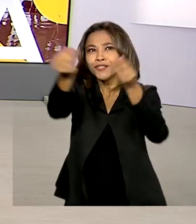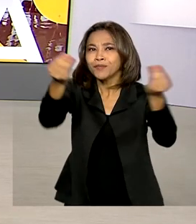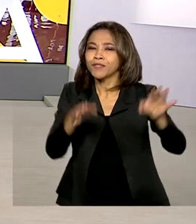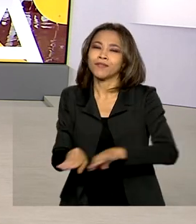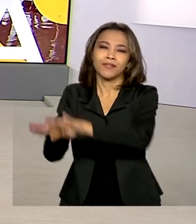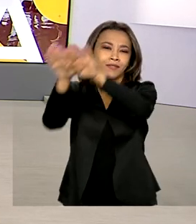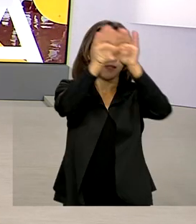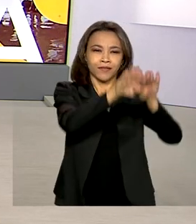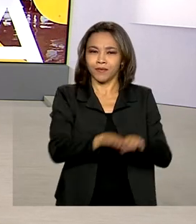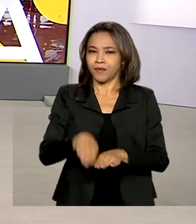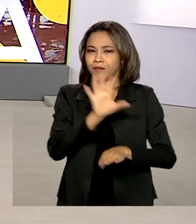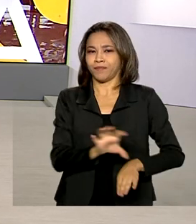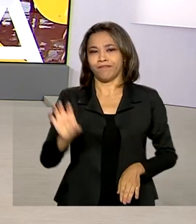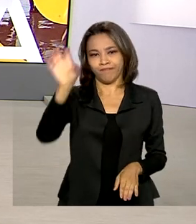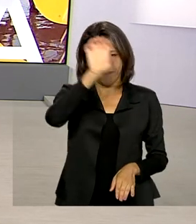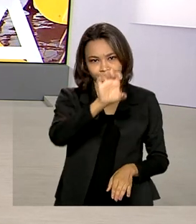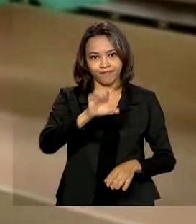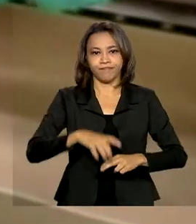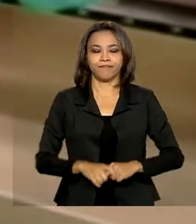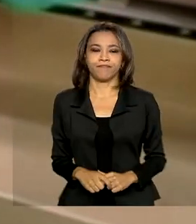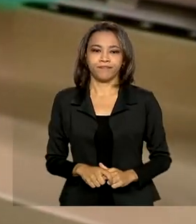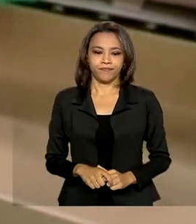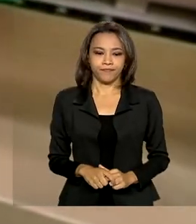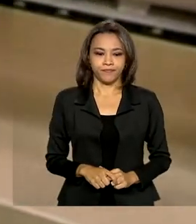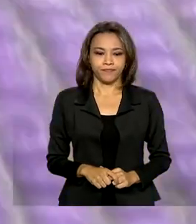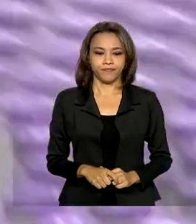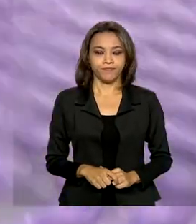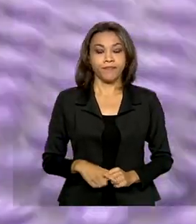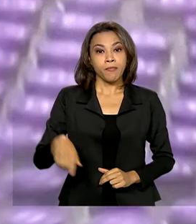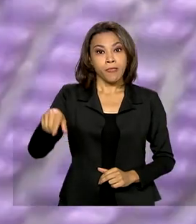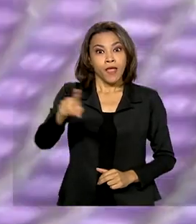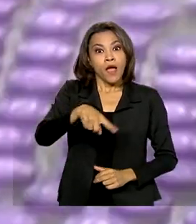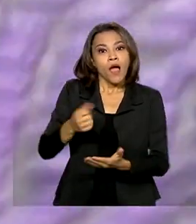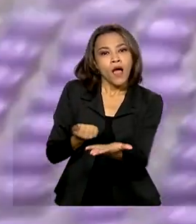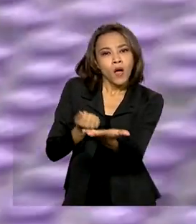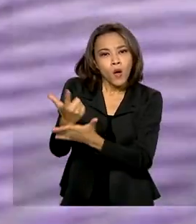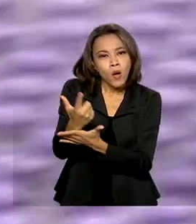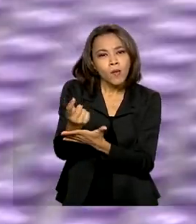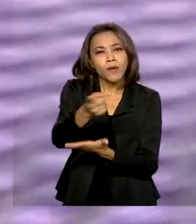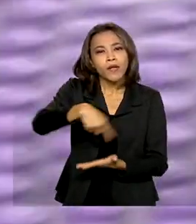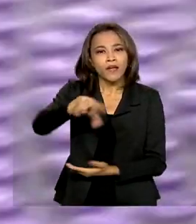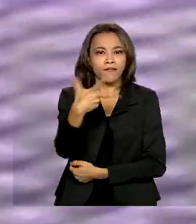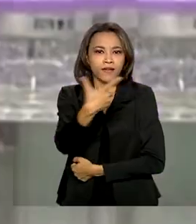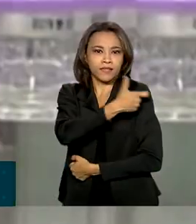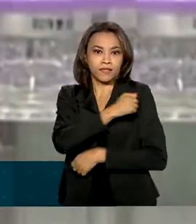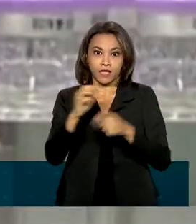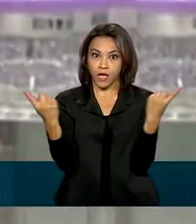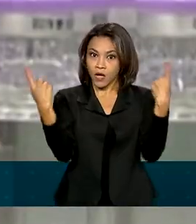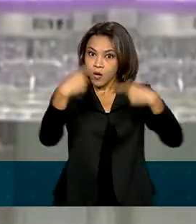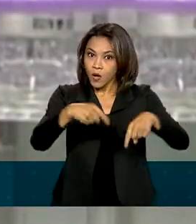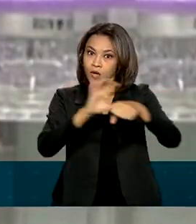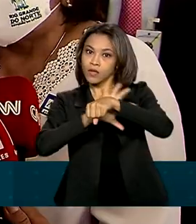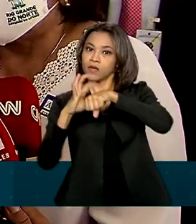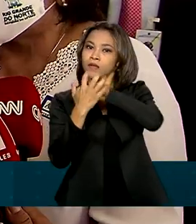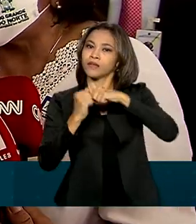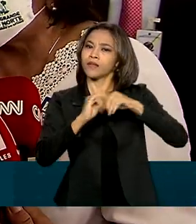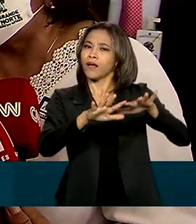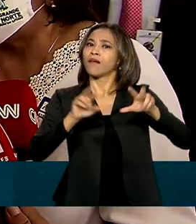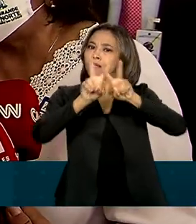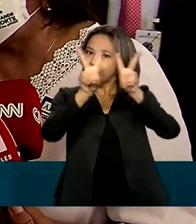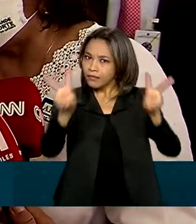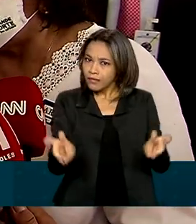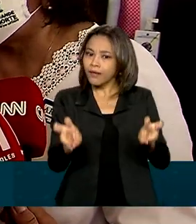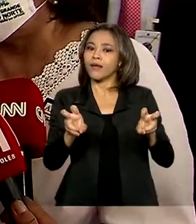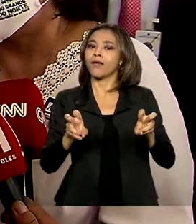igualitária a todos os estados. A compra e distribuição da vacina contra a Covid-19 foi tema de uma